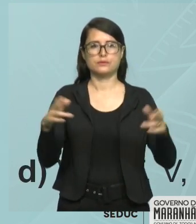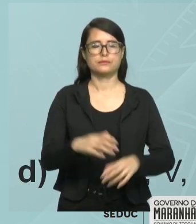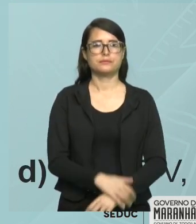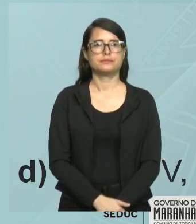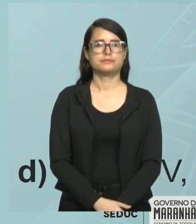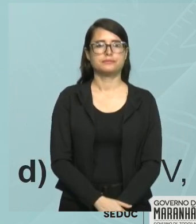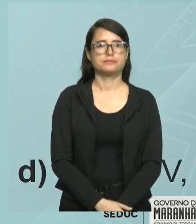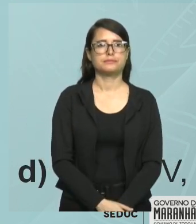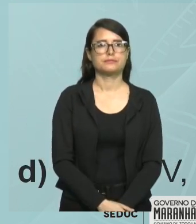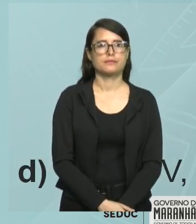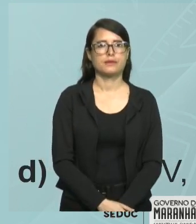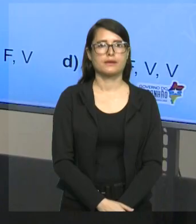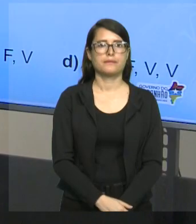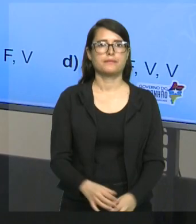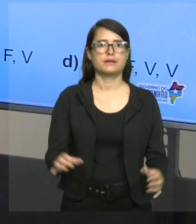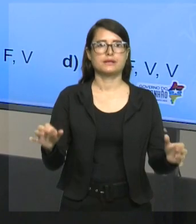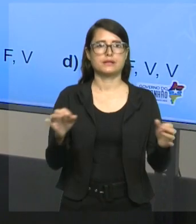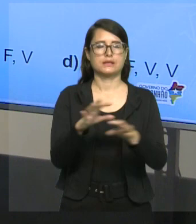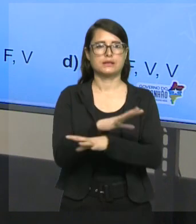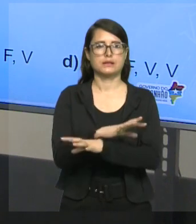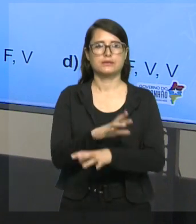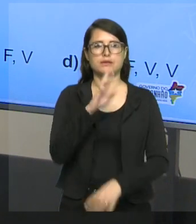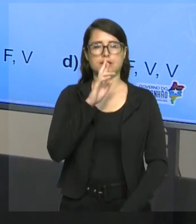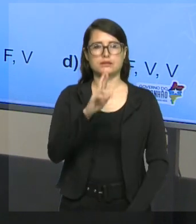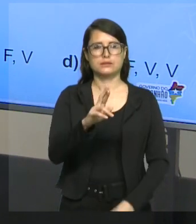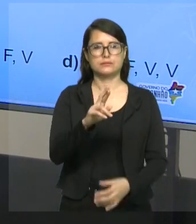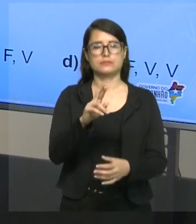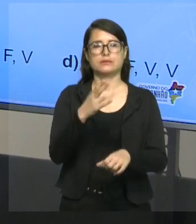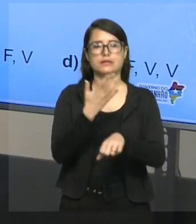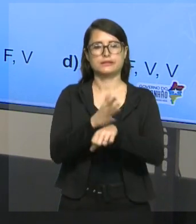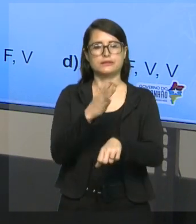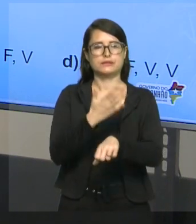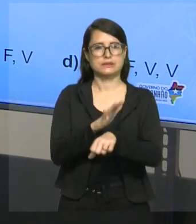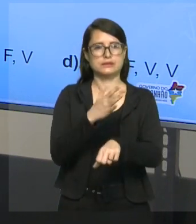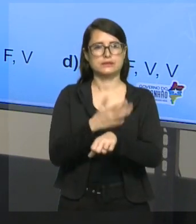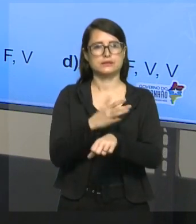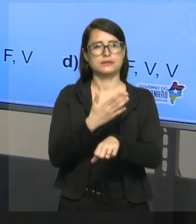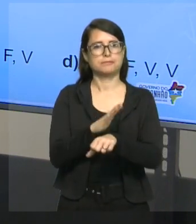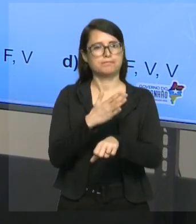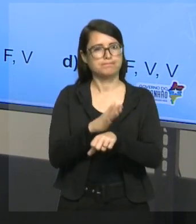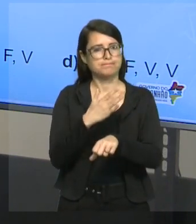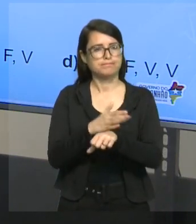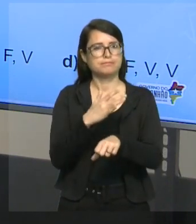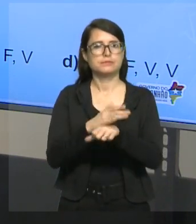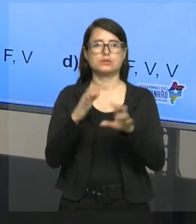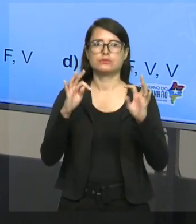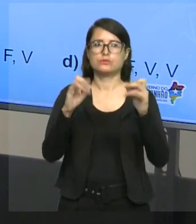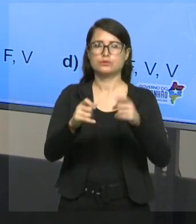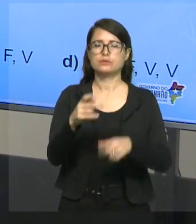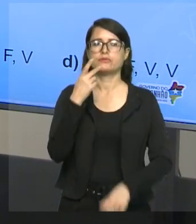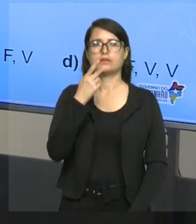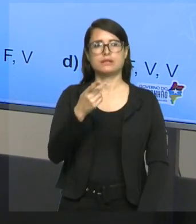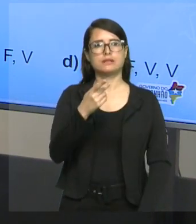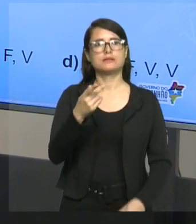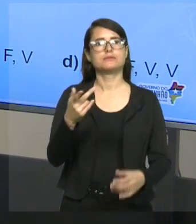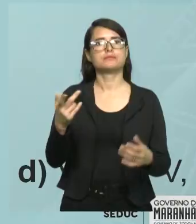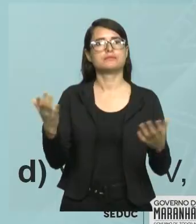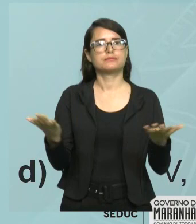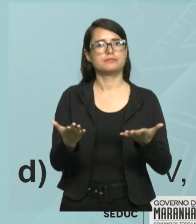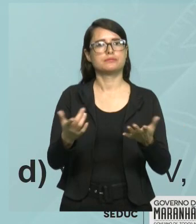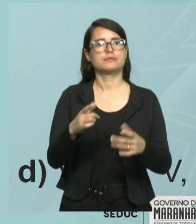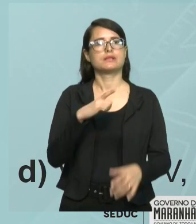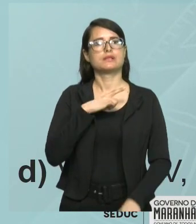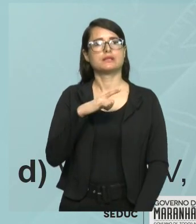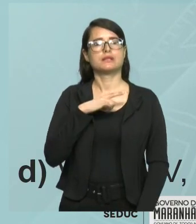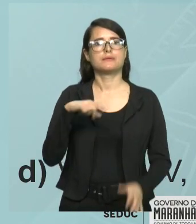E para finalizar, turma, com uma resolução de exercício, para a gente colocar em prática tudo isso que nós falamos, nós temos aqui uma questão